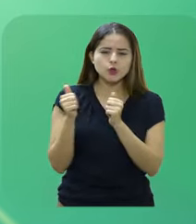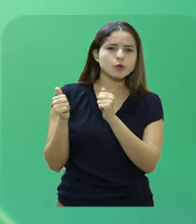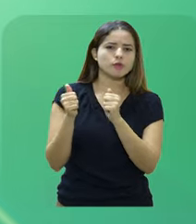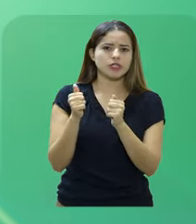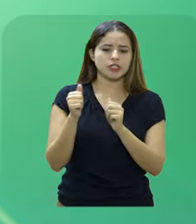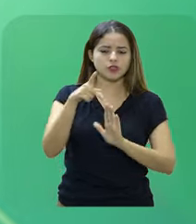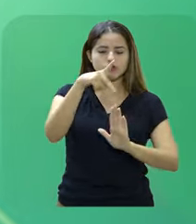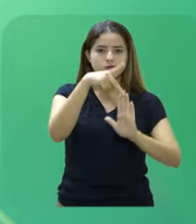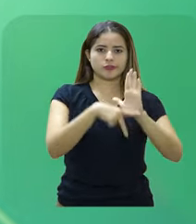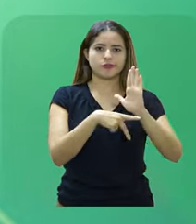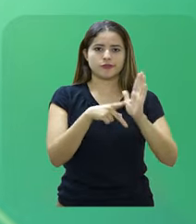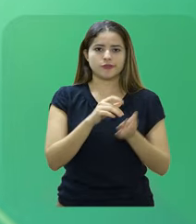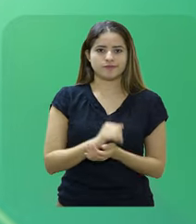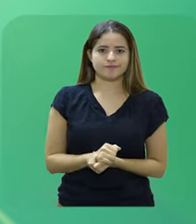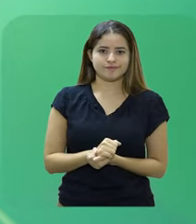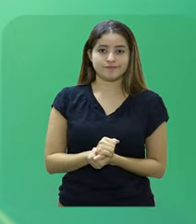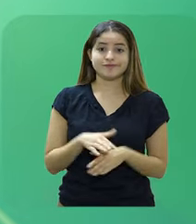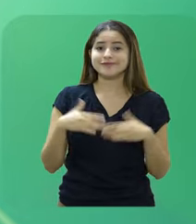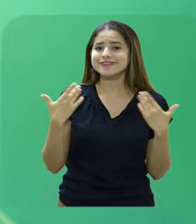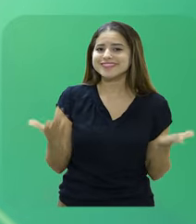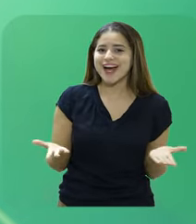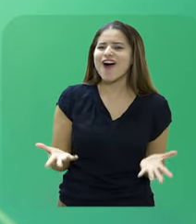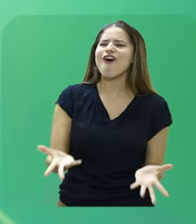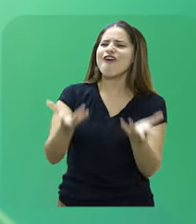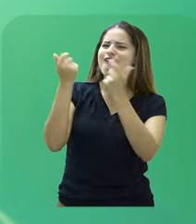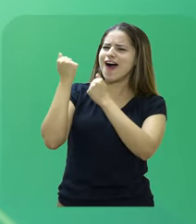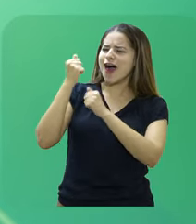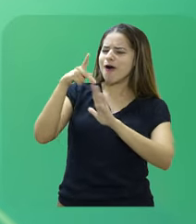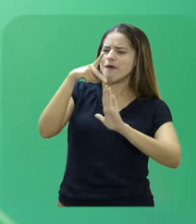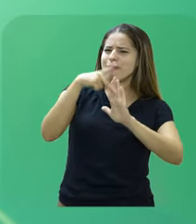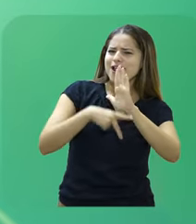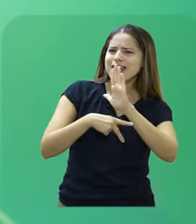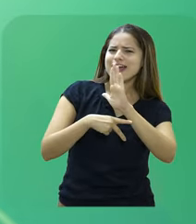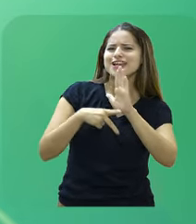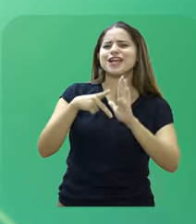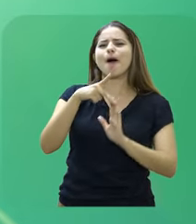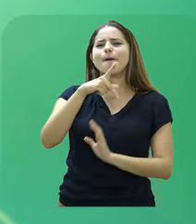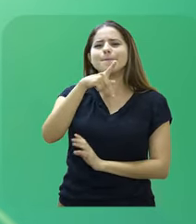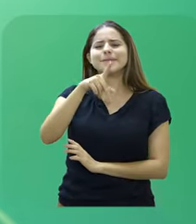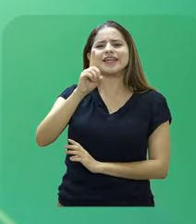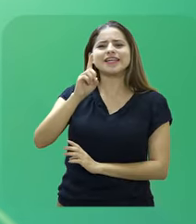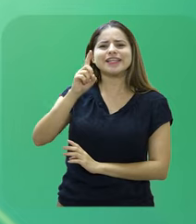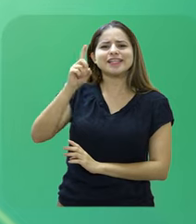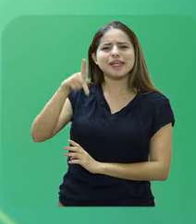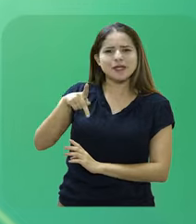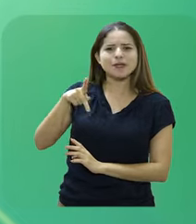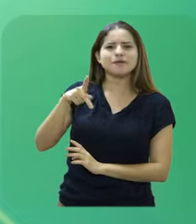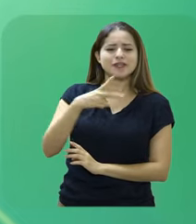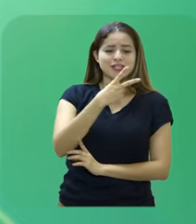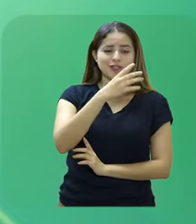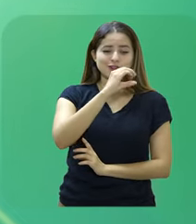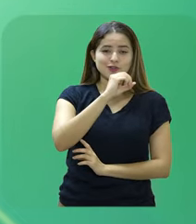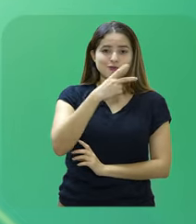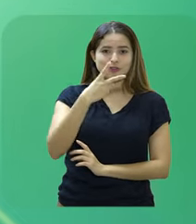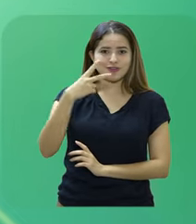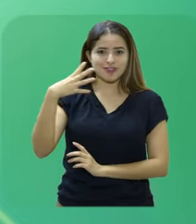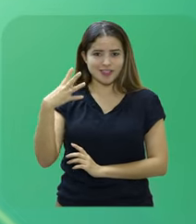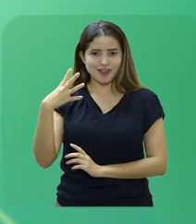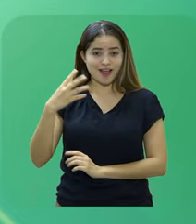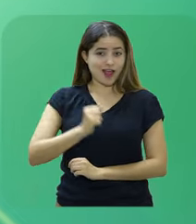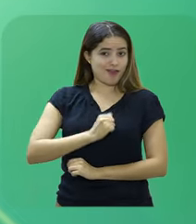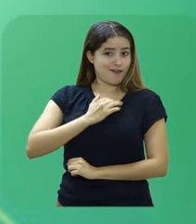no planejamento. E então, vamos planejar o PDP 2024 do Instituto Federal de Educação,